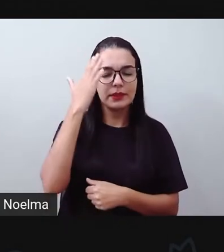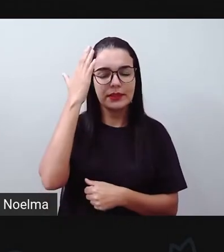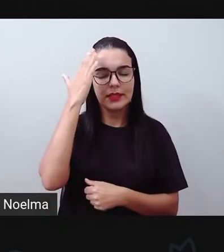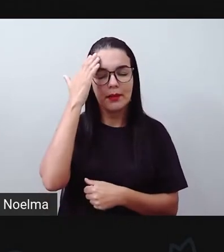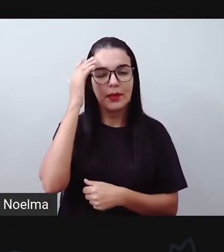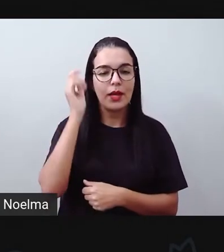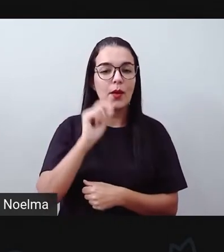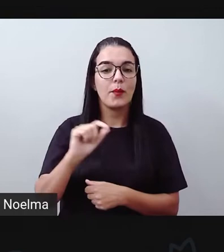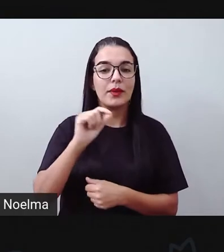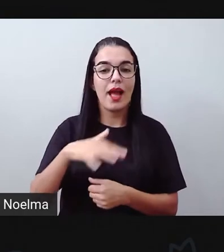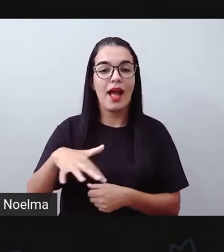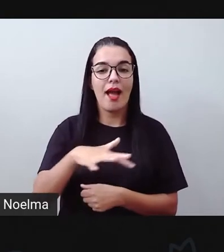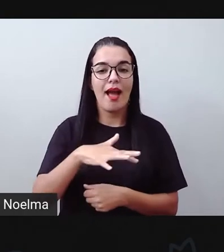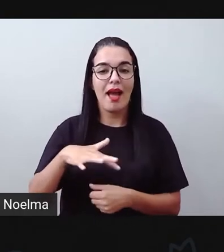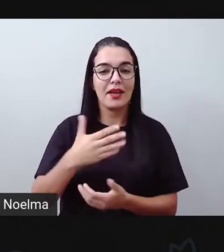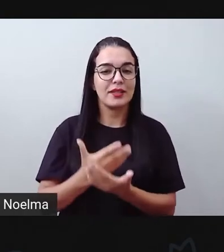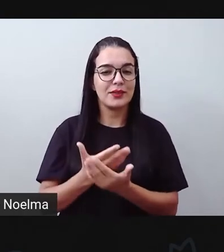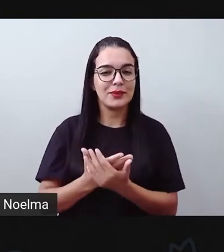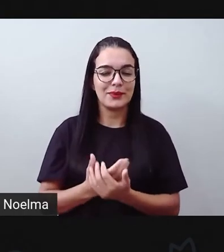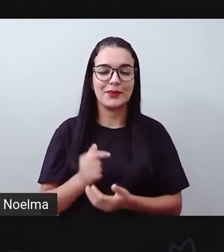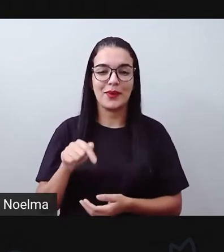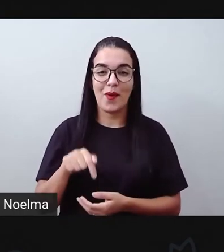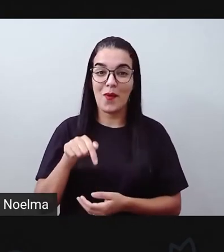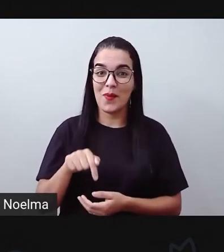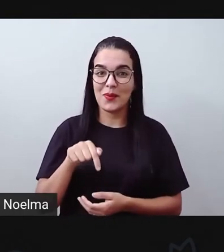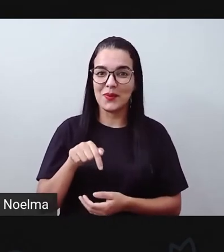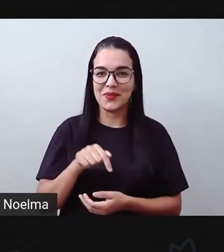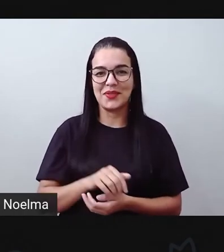que nós estudaremos na videoaula de hoje.